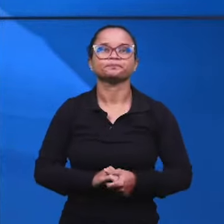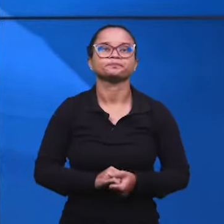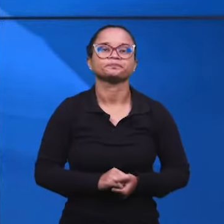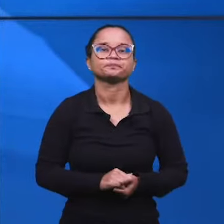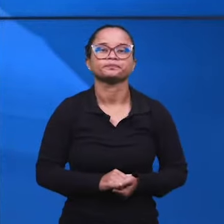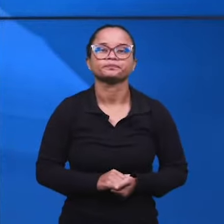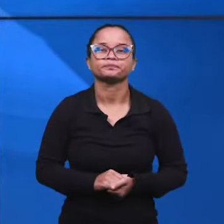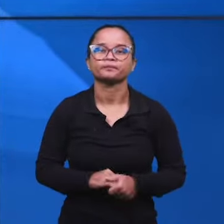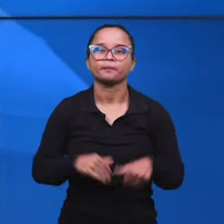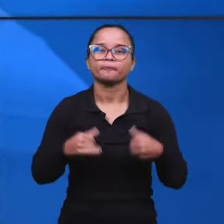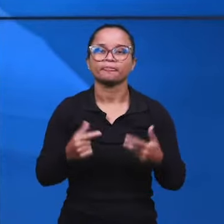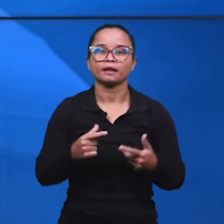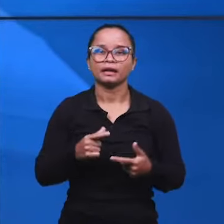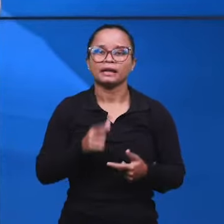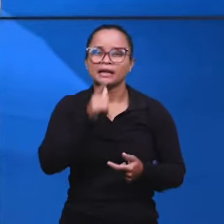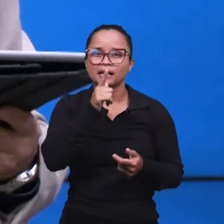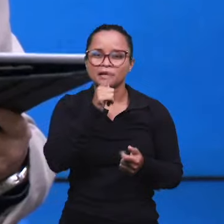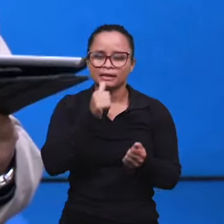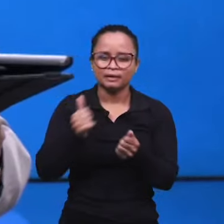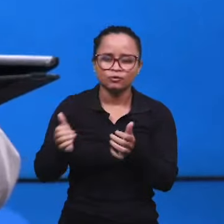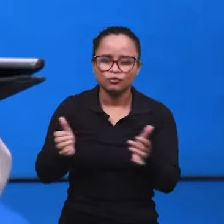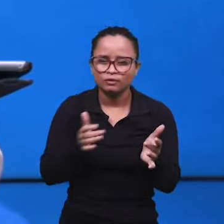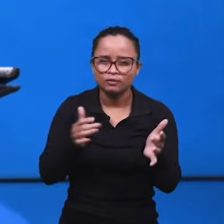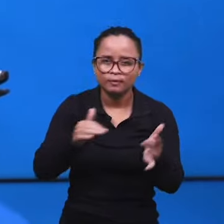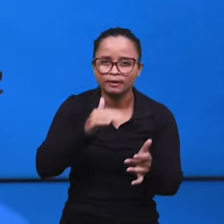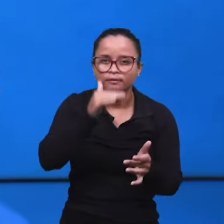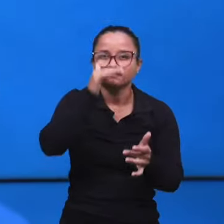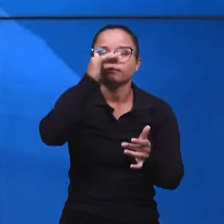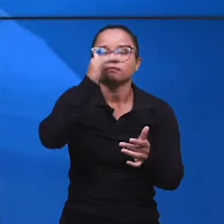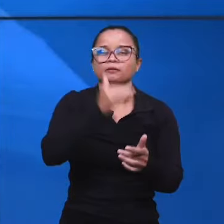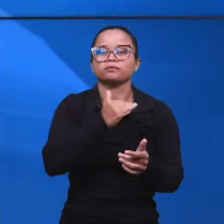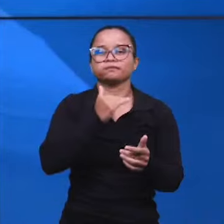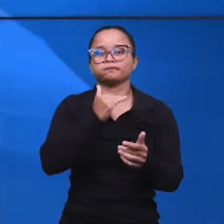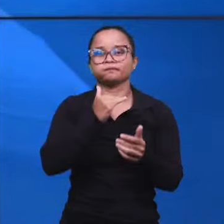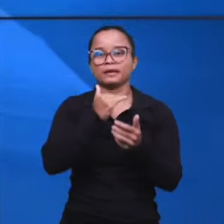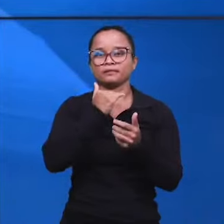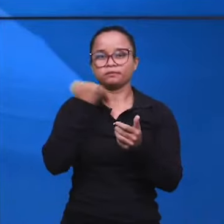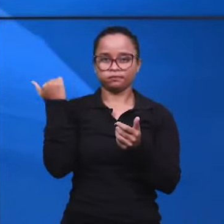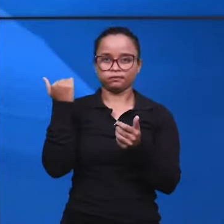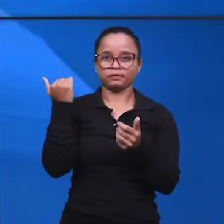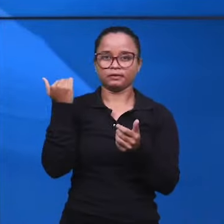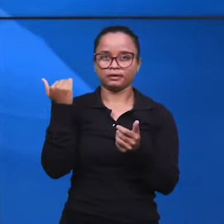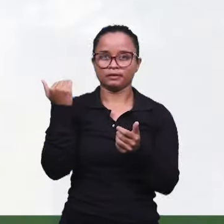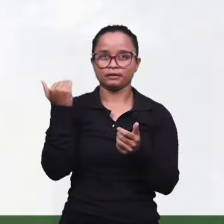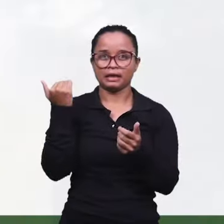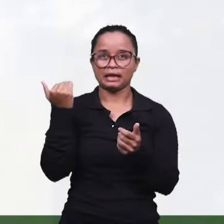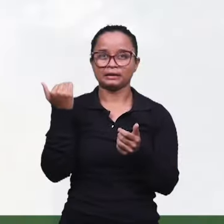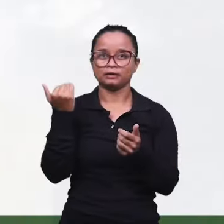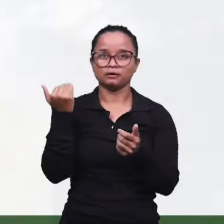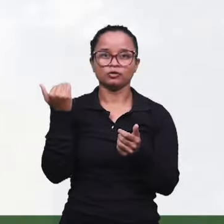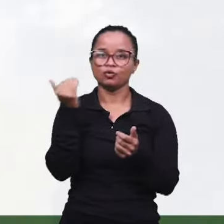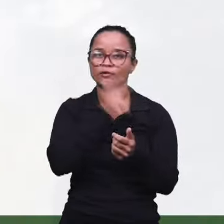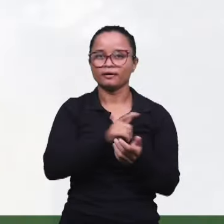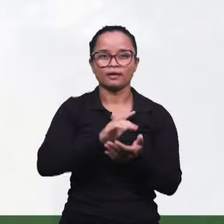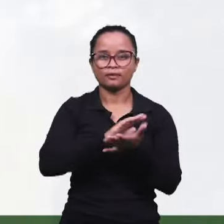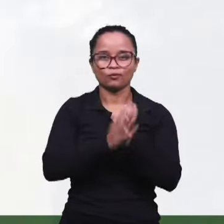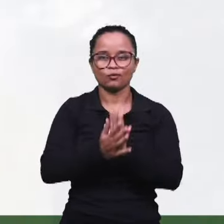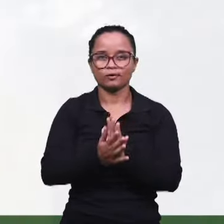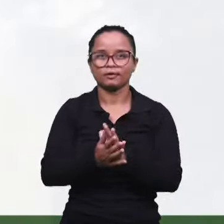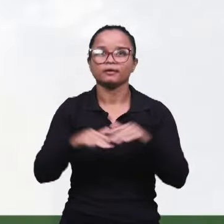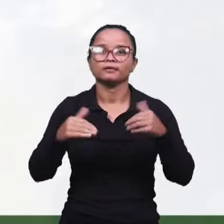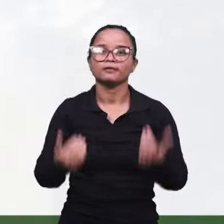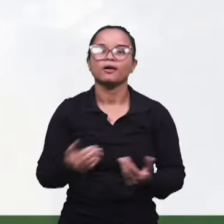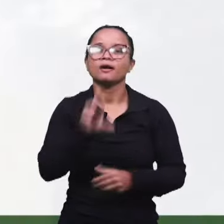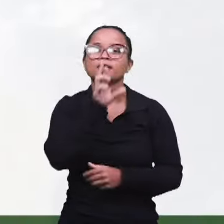letra B diz assim, nem os rios afogá-lo. Este amor, nem os rios irão afogá-lo. E agora a